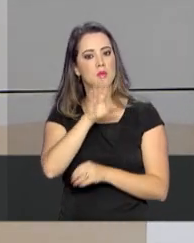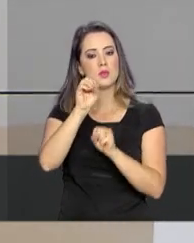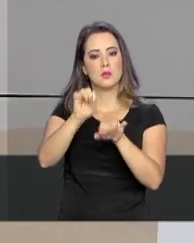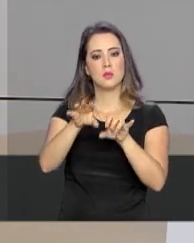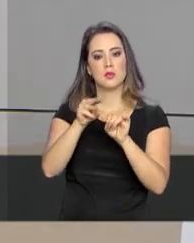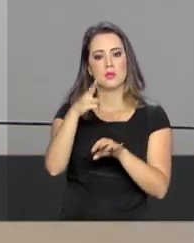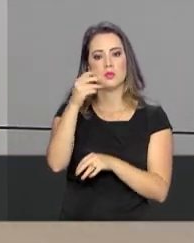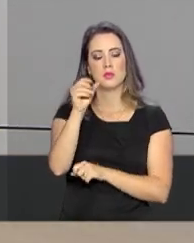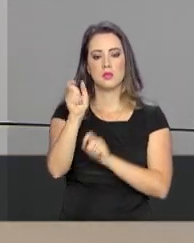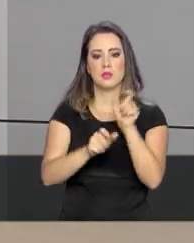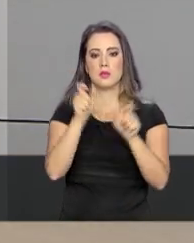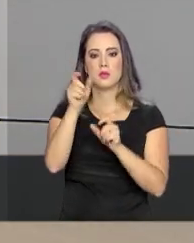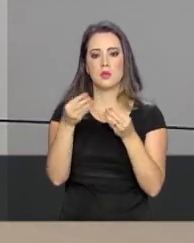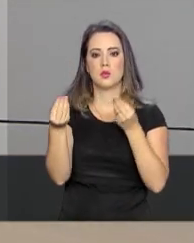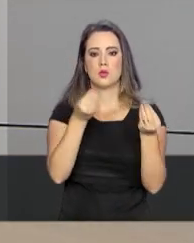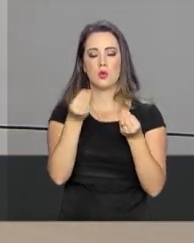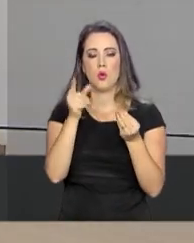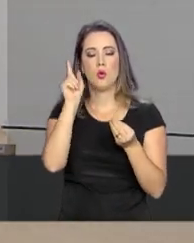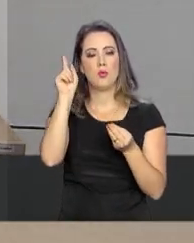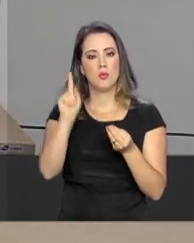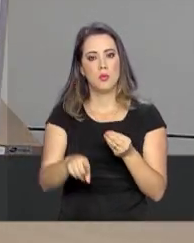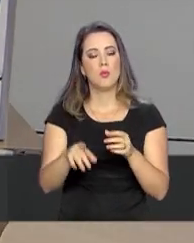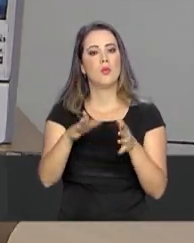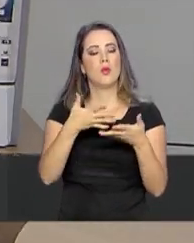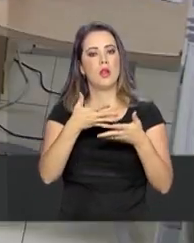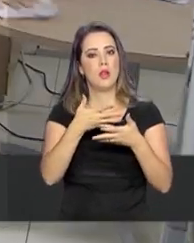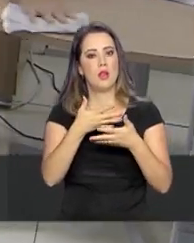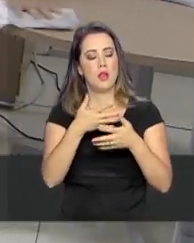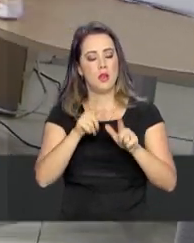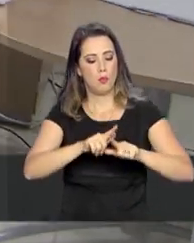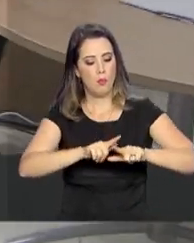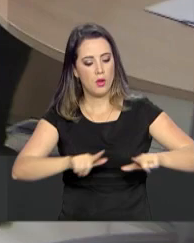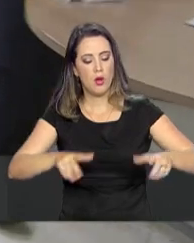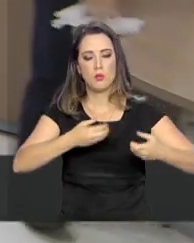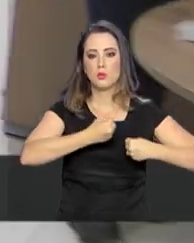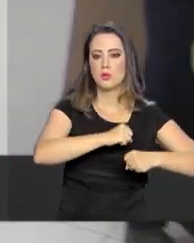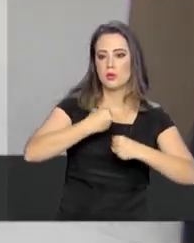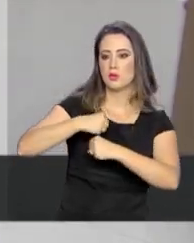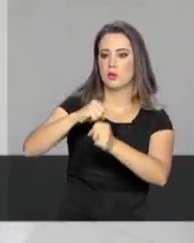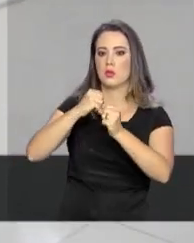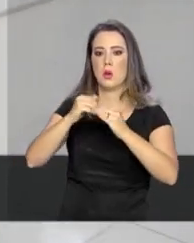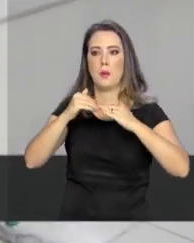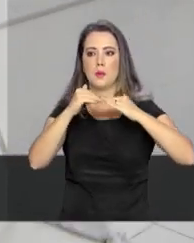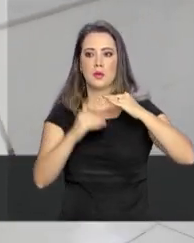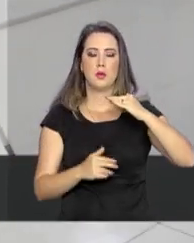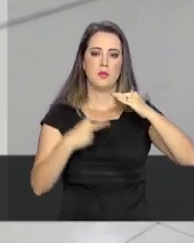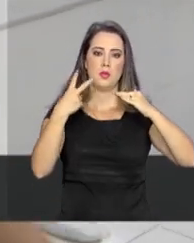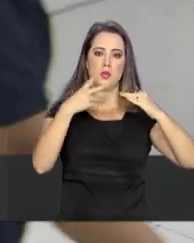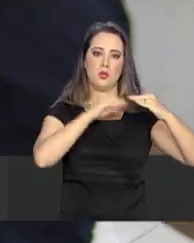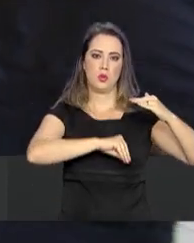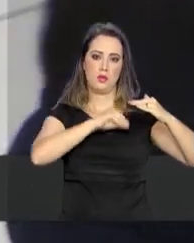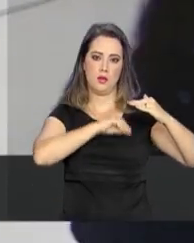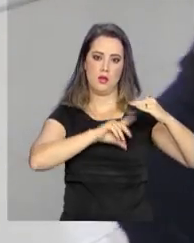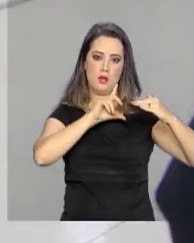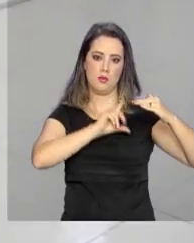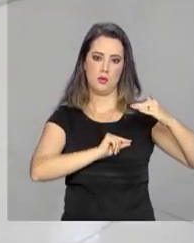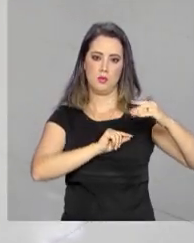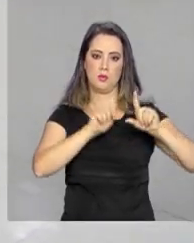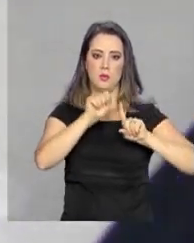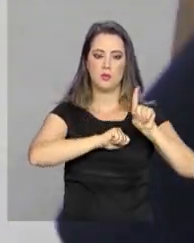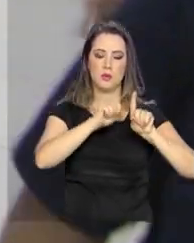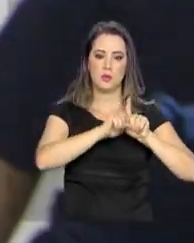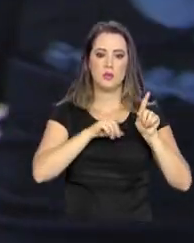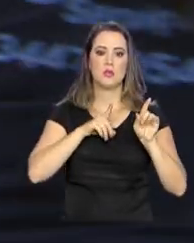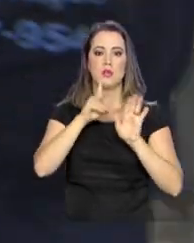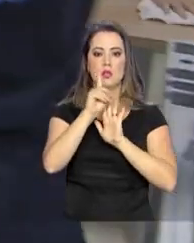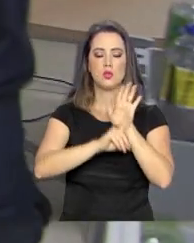profissionais sobre a limpeza em uma empresa pública. Por receber menos de dois salários mínimos por mês, ela tem direito ao